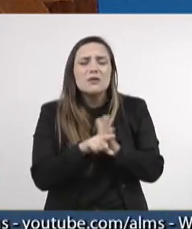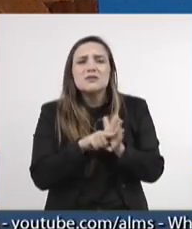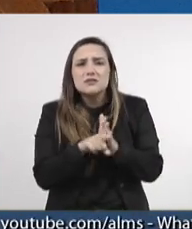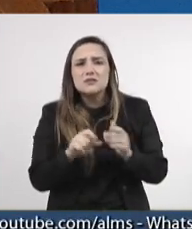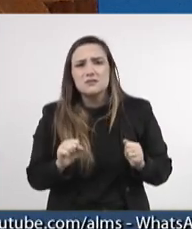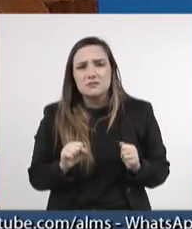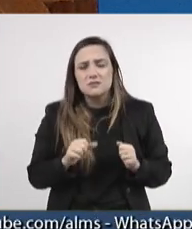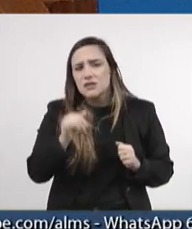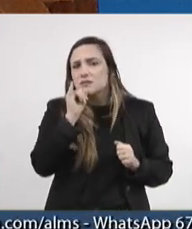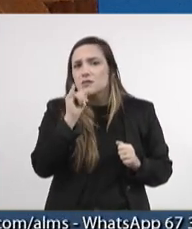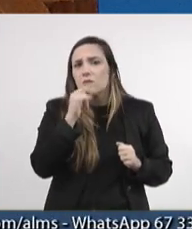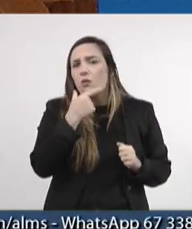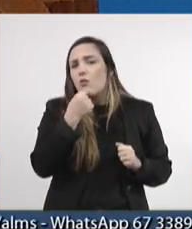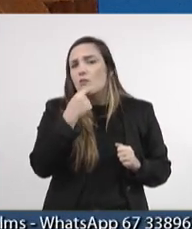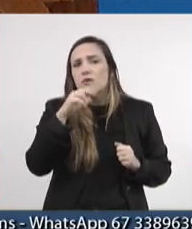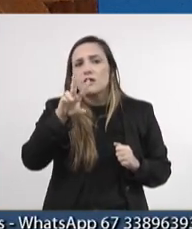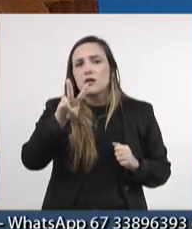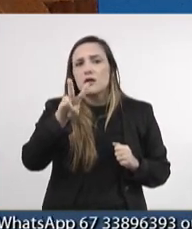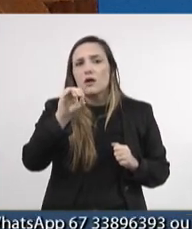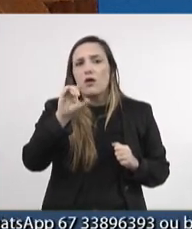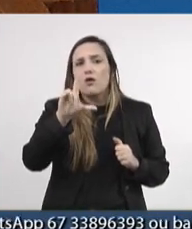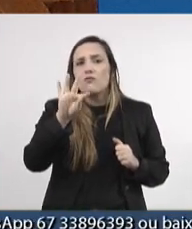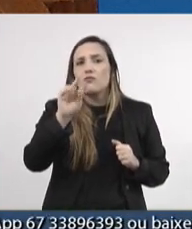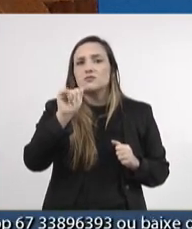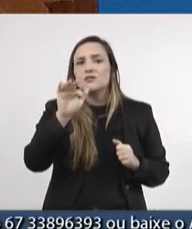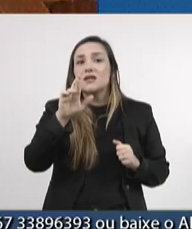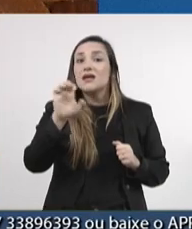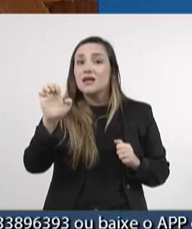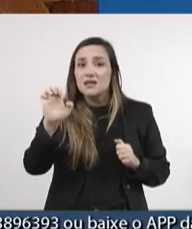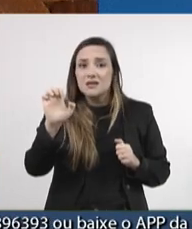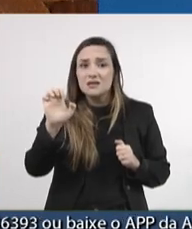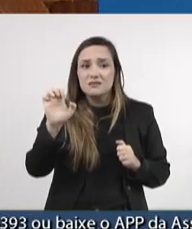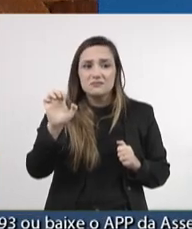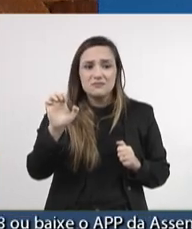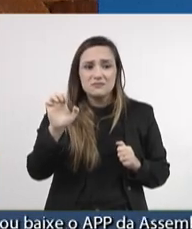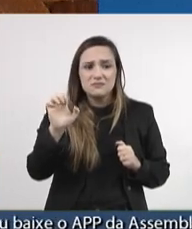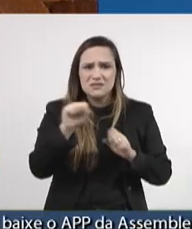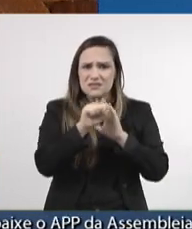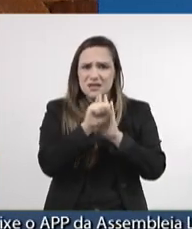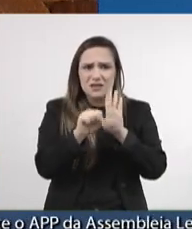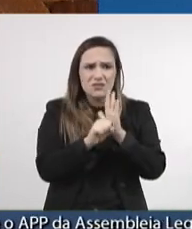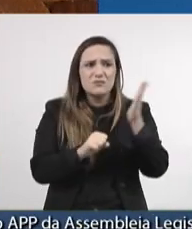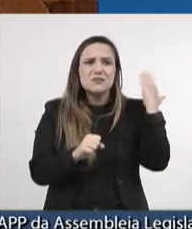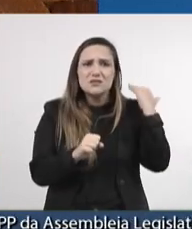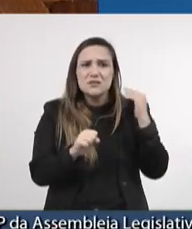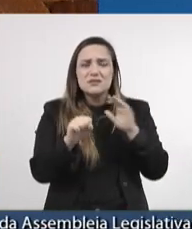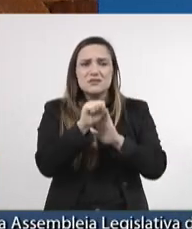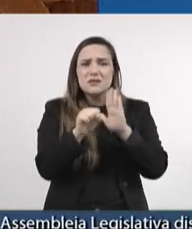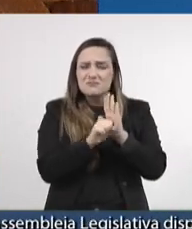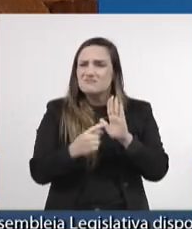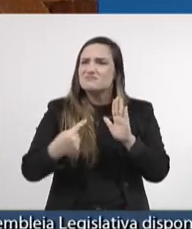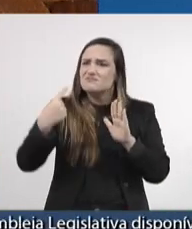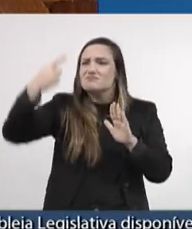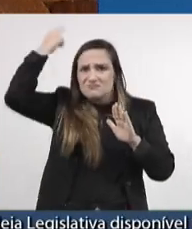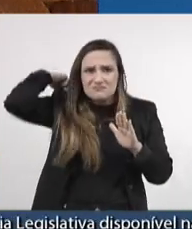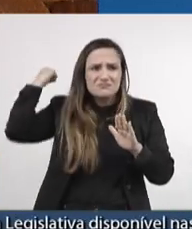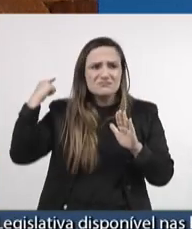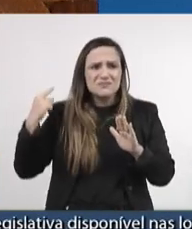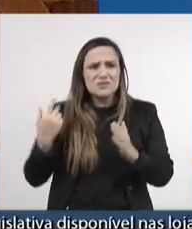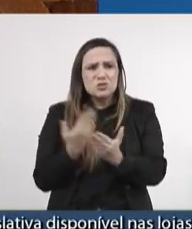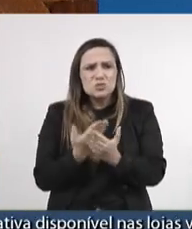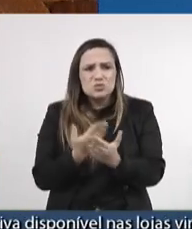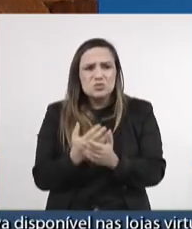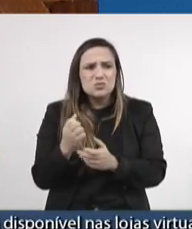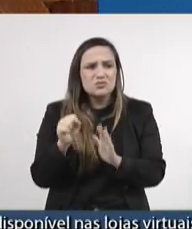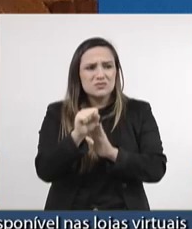século passado e retrasado, quando nós estamos construindo medicina, nós estamos falando de técnicas que foram desenvolvidas no